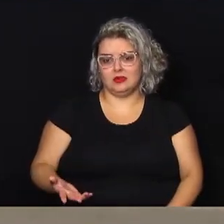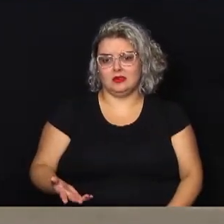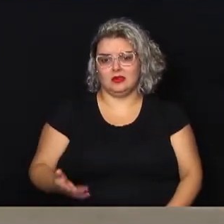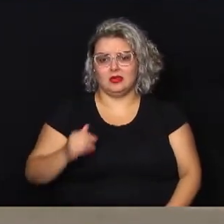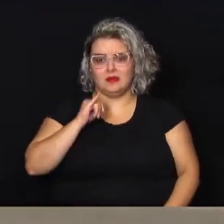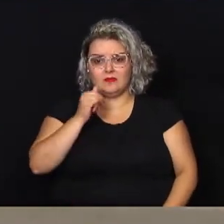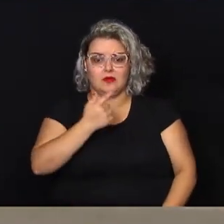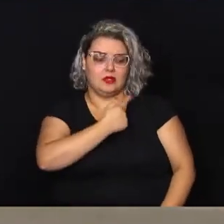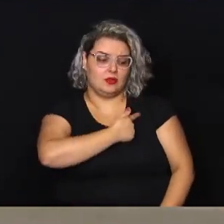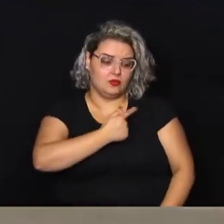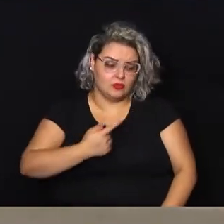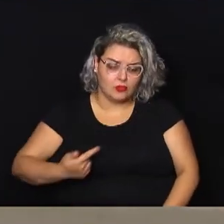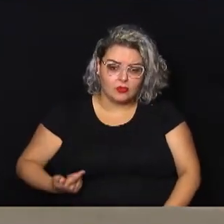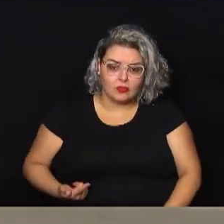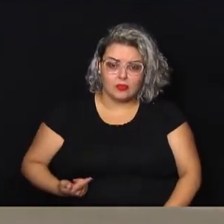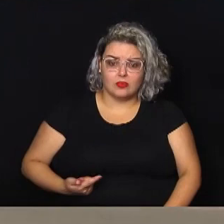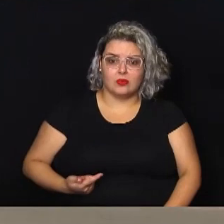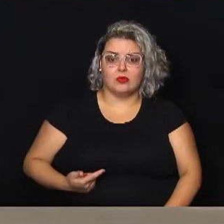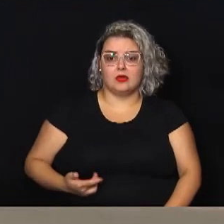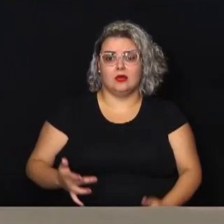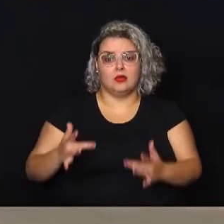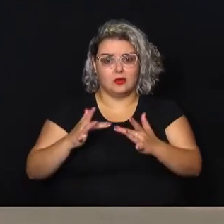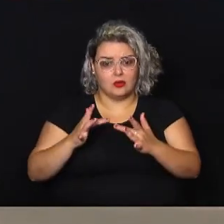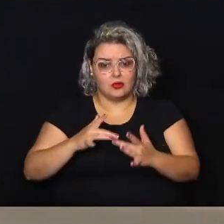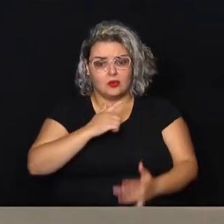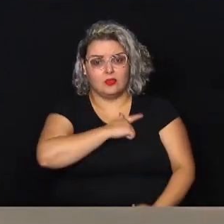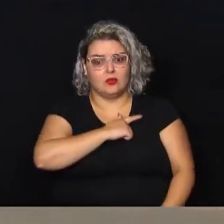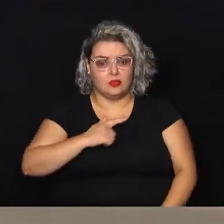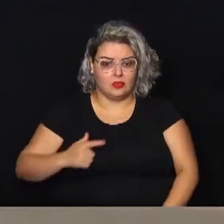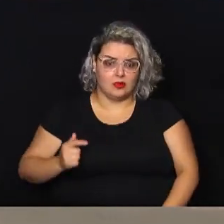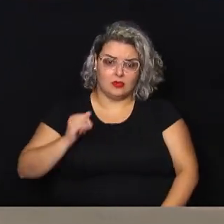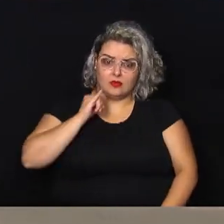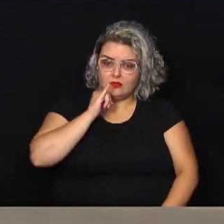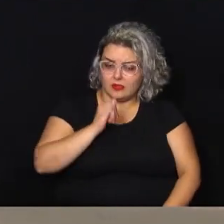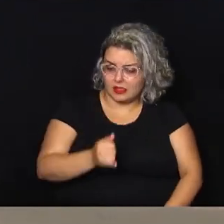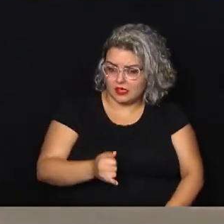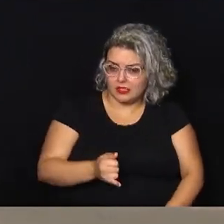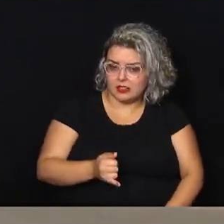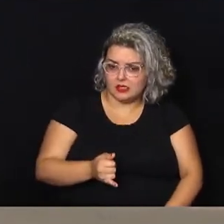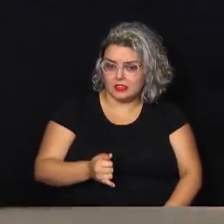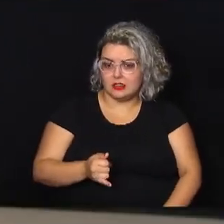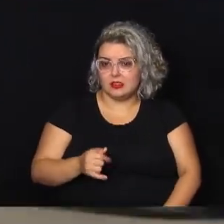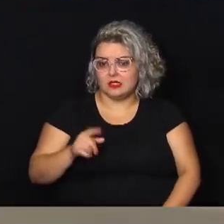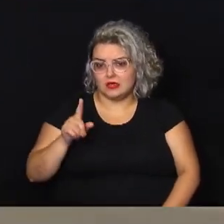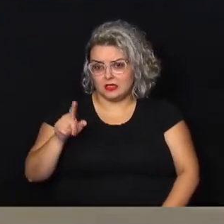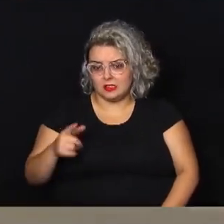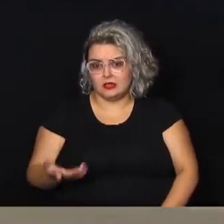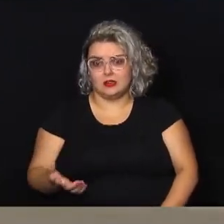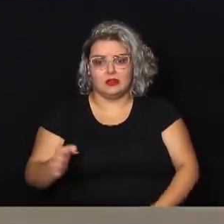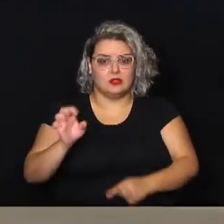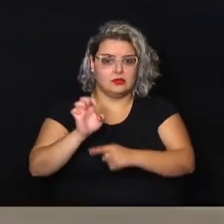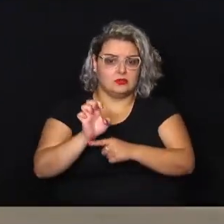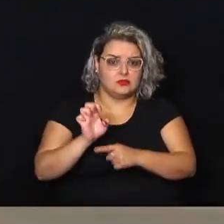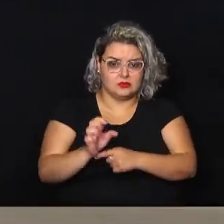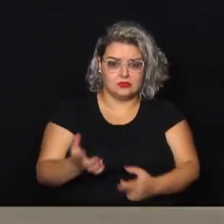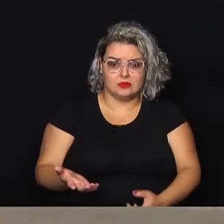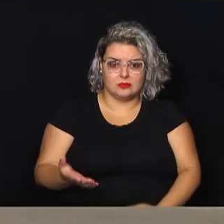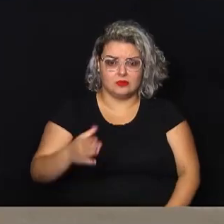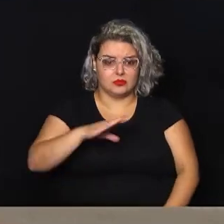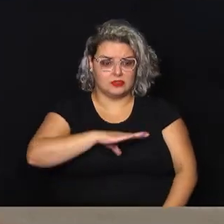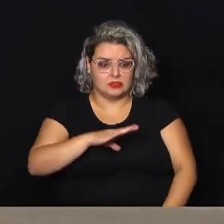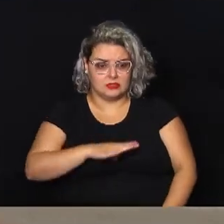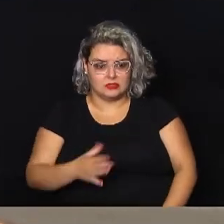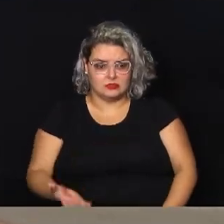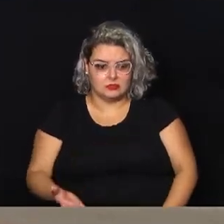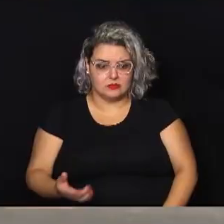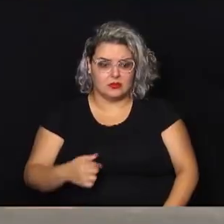governo. A gente entrou em contato com o governo, o governo fala que é do estadual, municipal. E